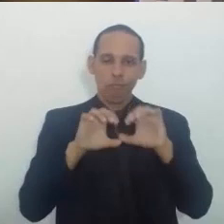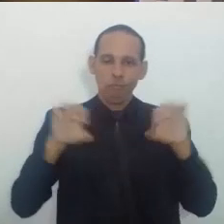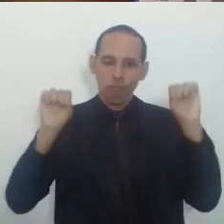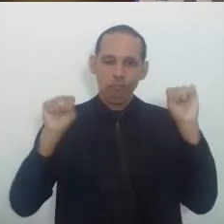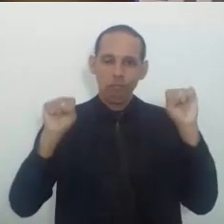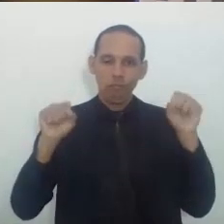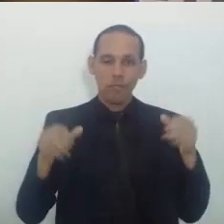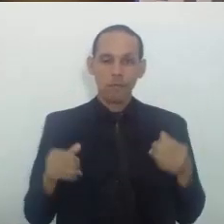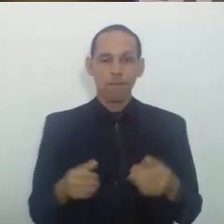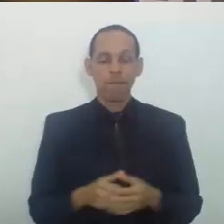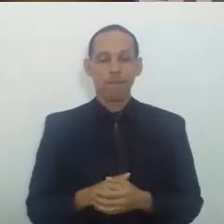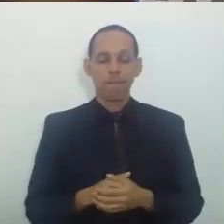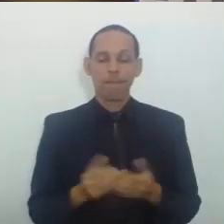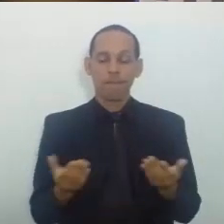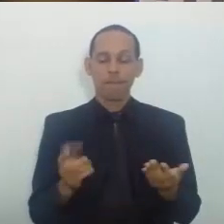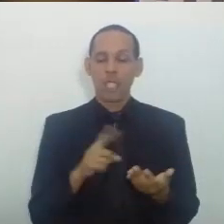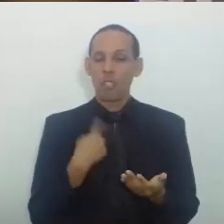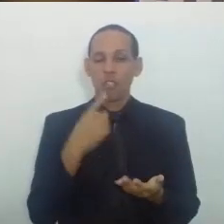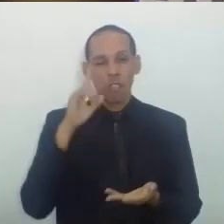Nós resolvemos